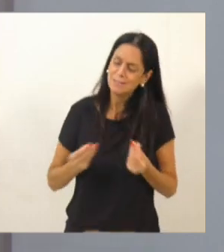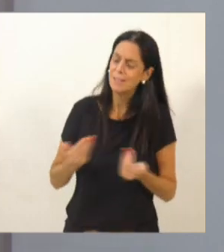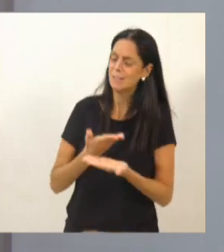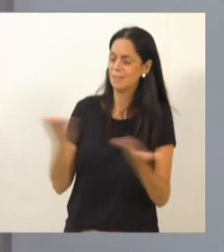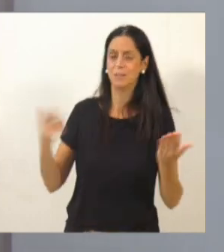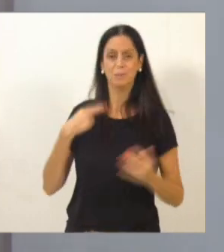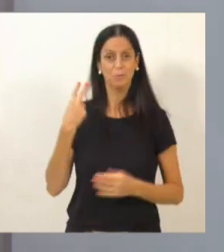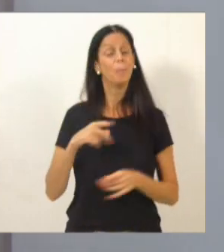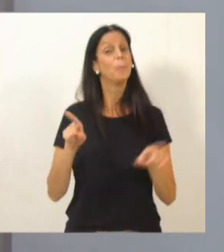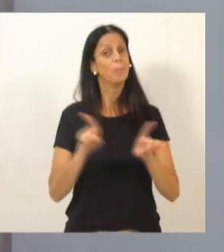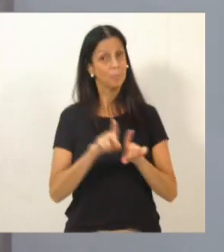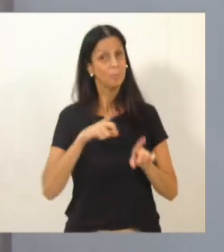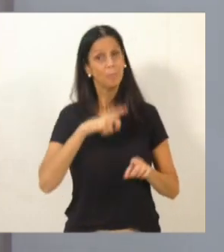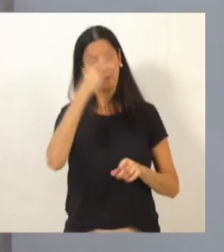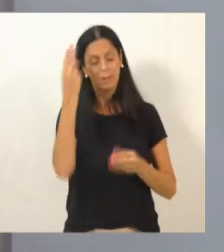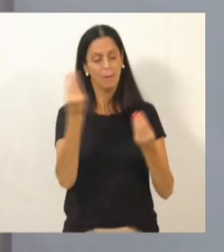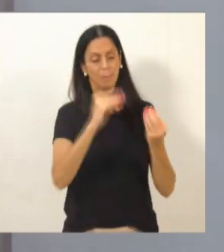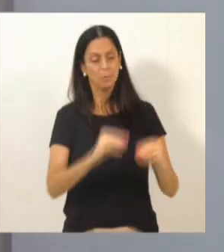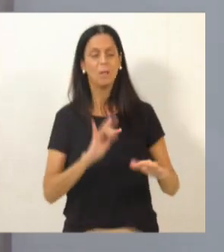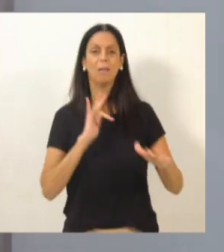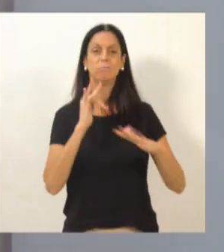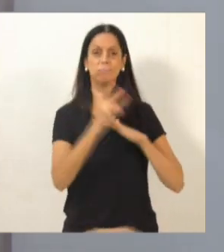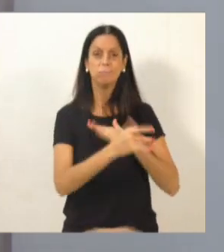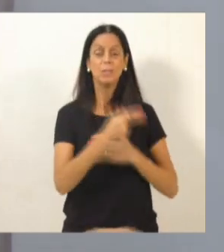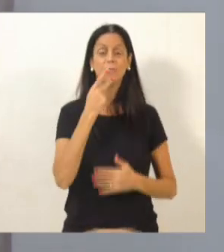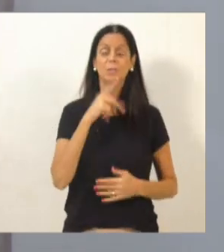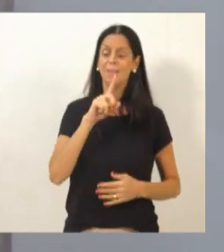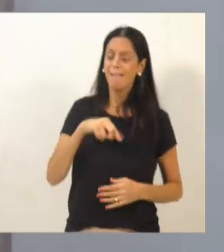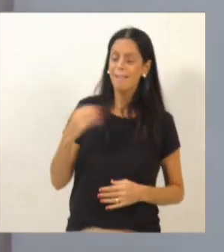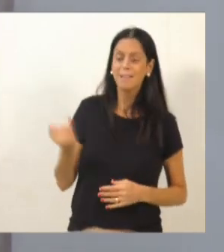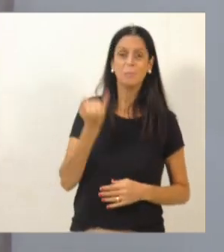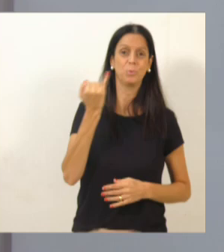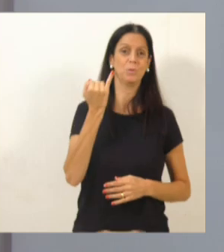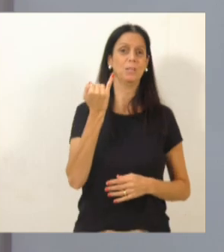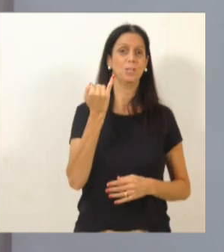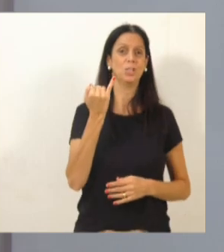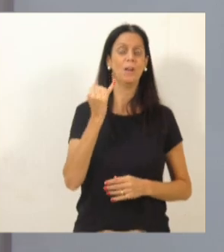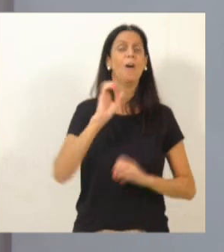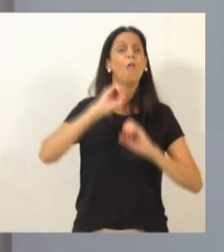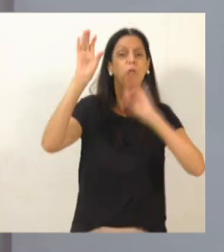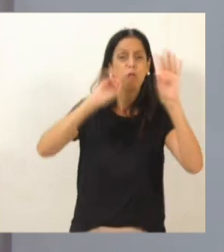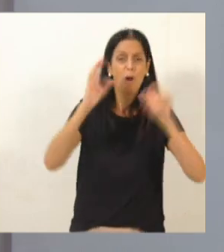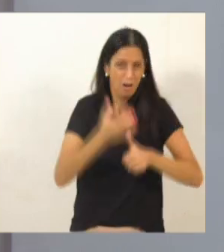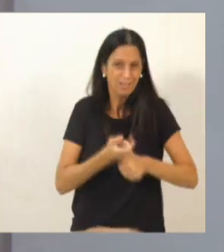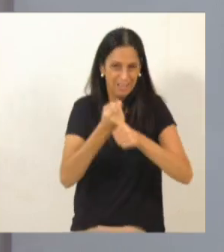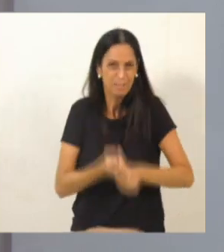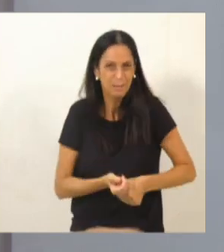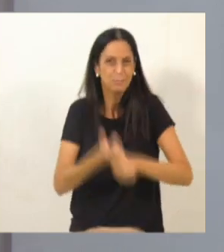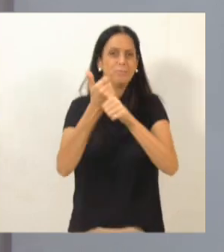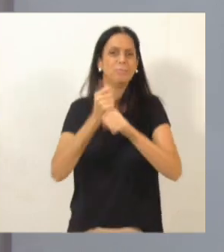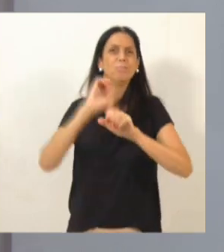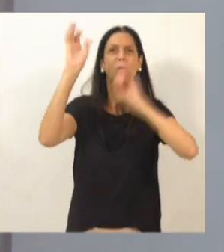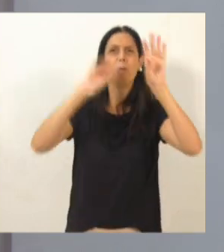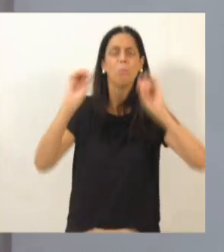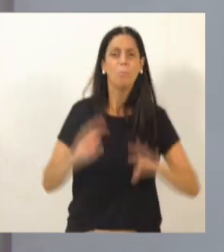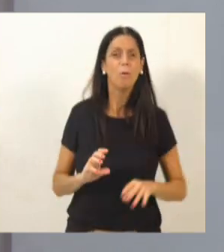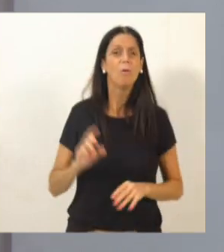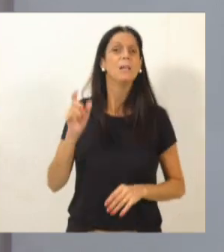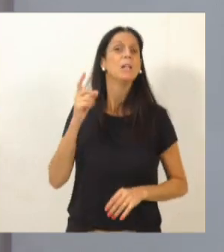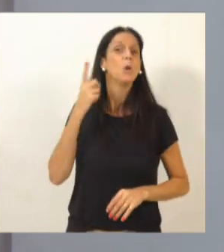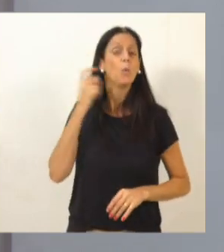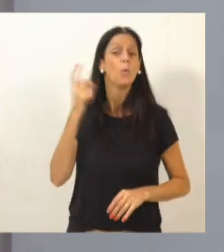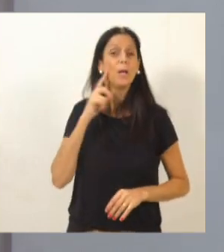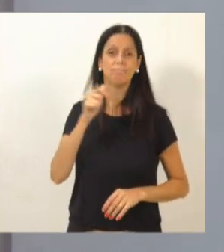postando e dizendo como foi importante. Já adianto também, teremos reunião aí com o Executivo, para que, acho que é uma